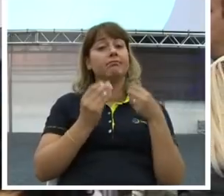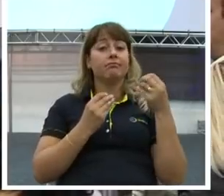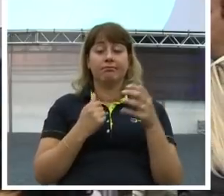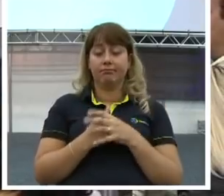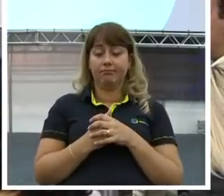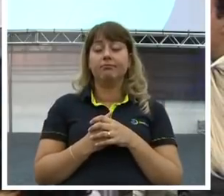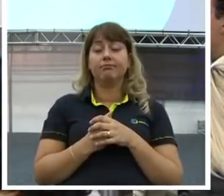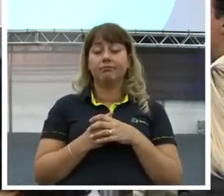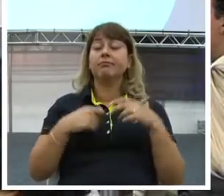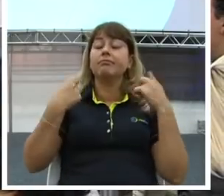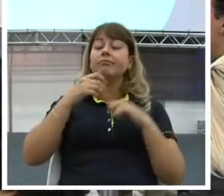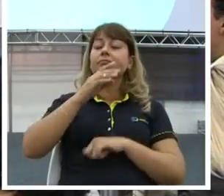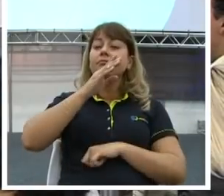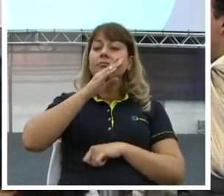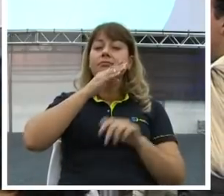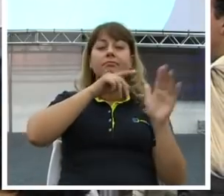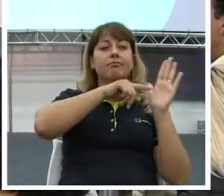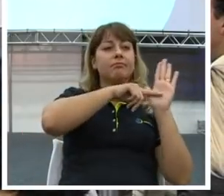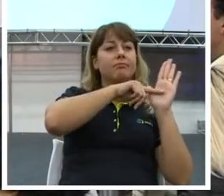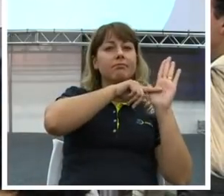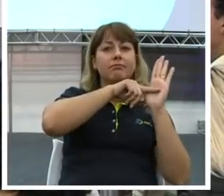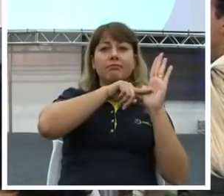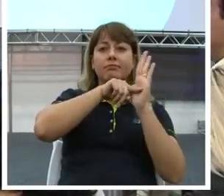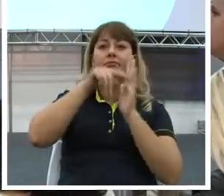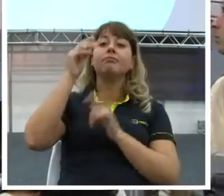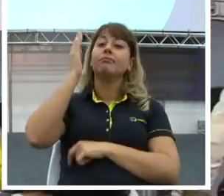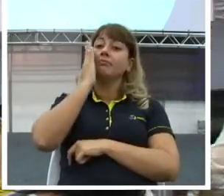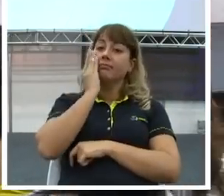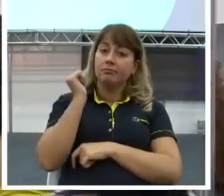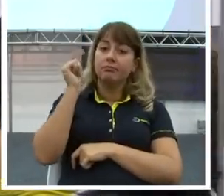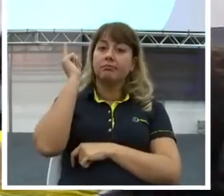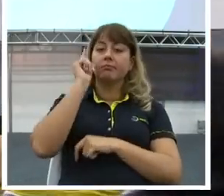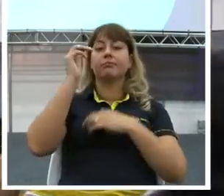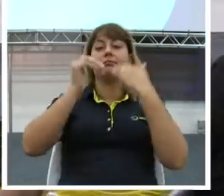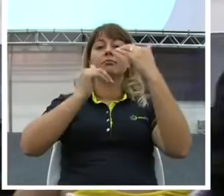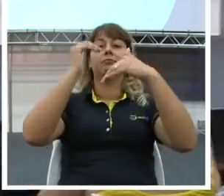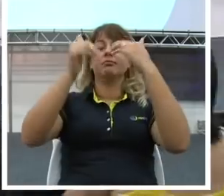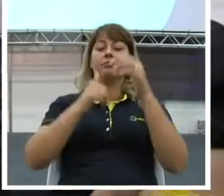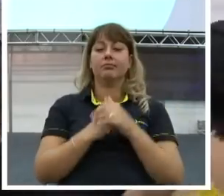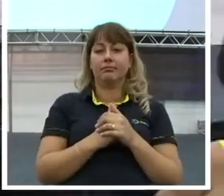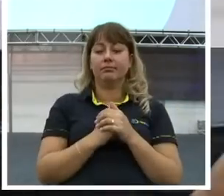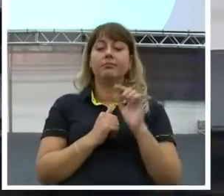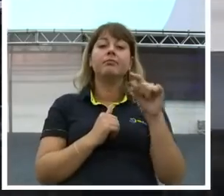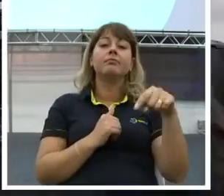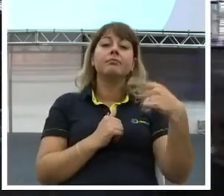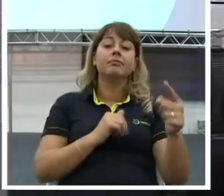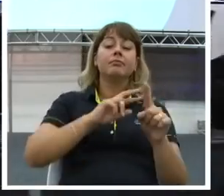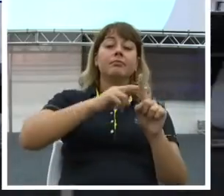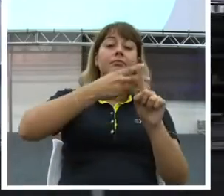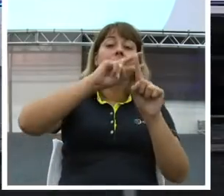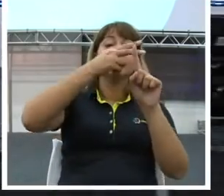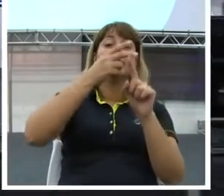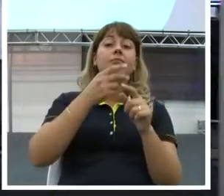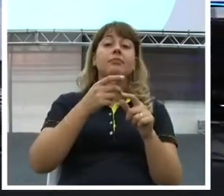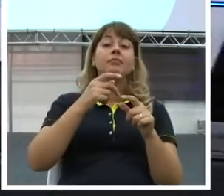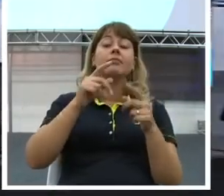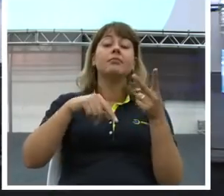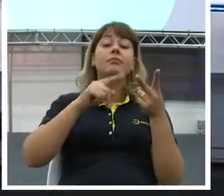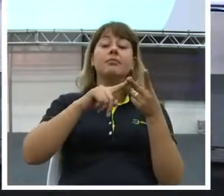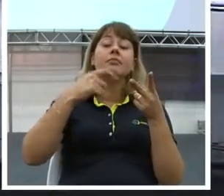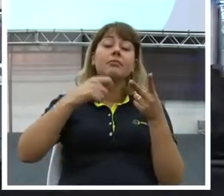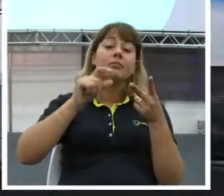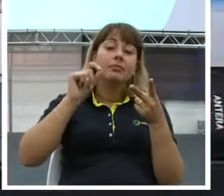está atuando sobre você. Você precisa evoluir nisso. Depois de multiplicar. tenho que preservar. O que é